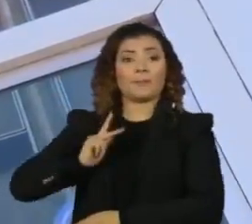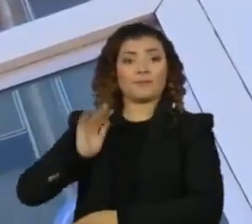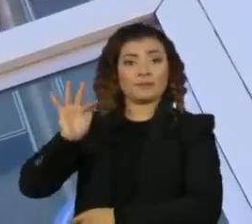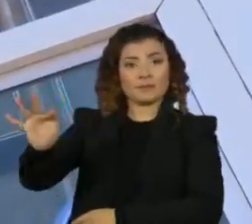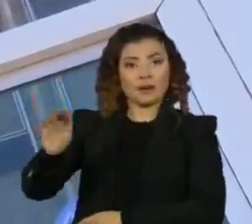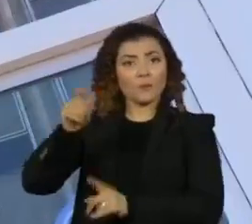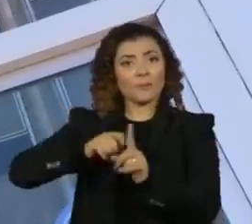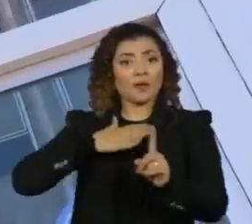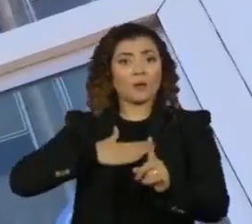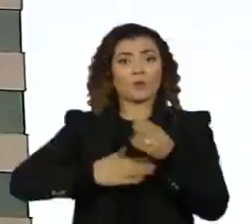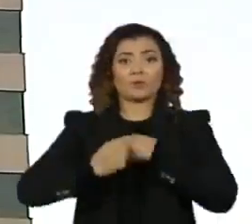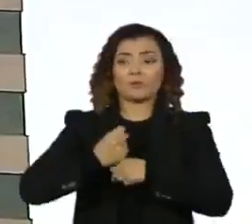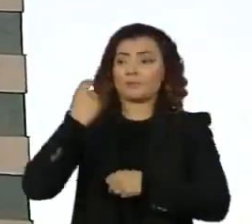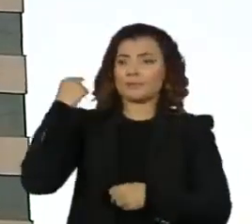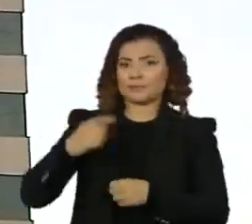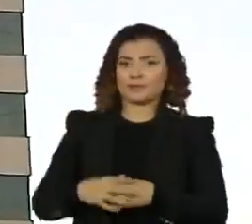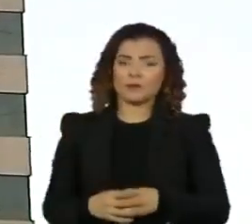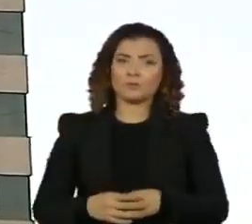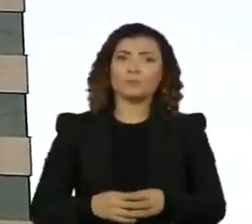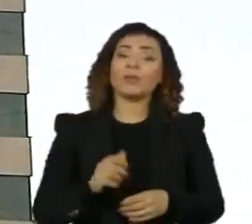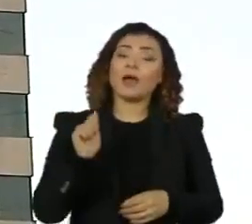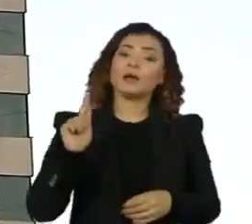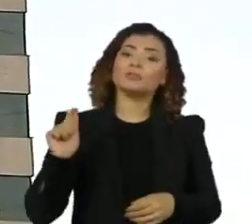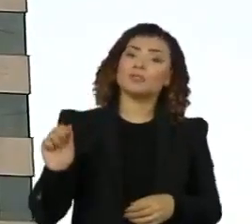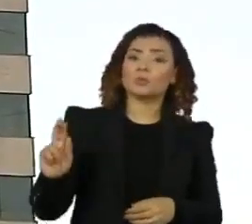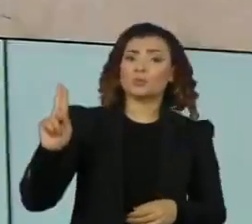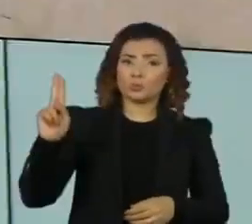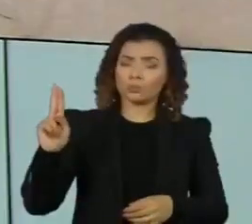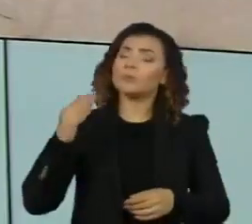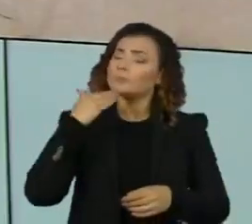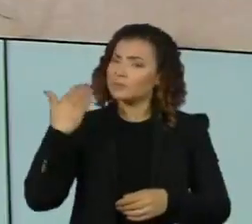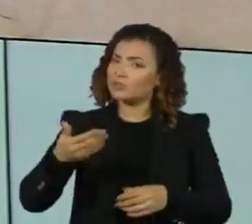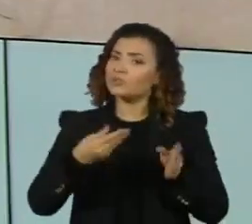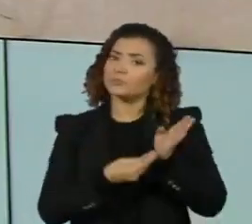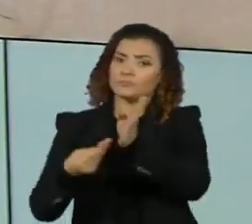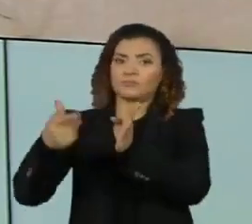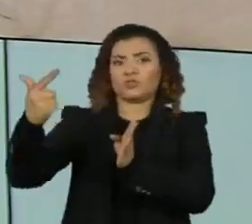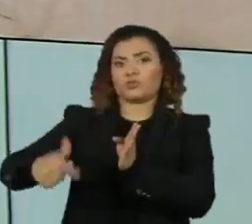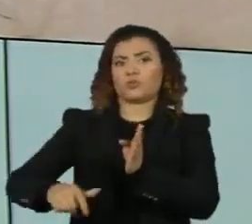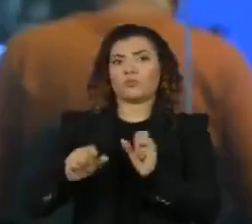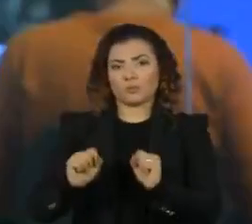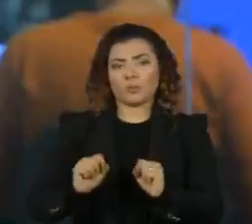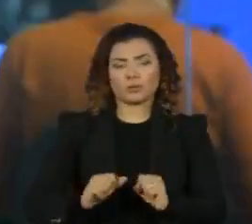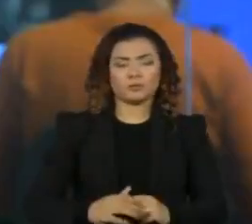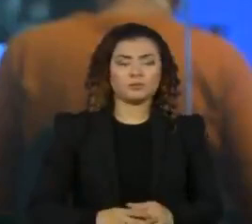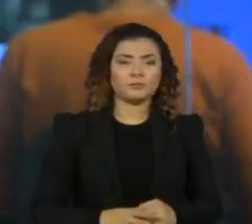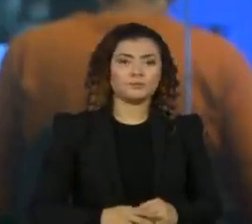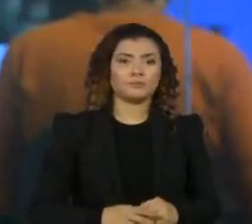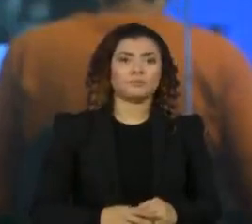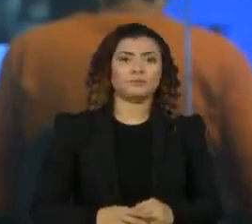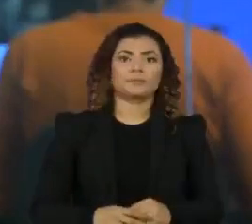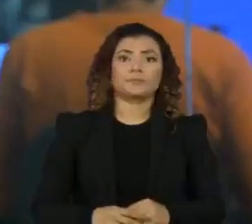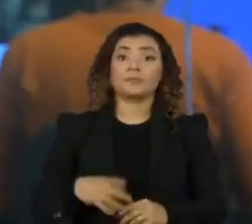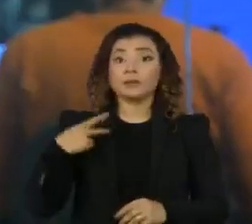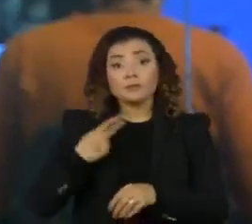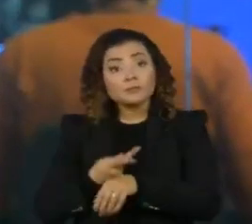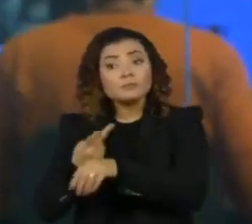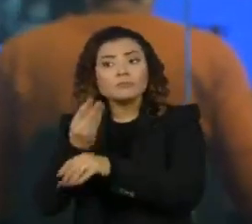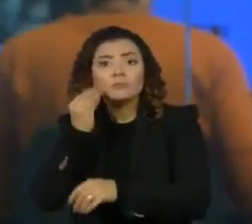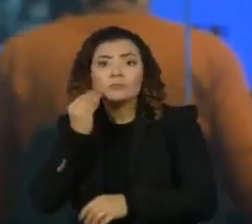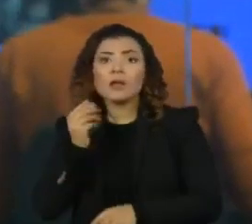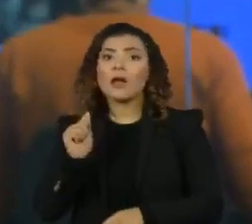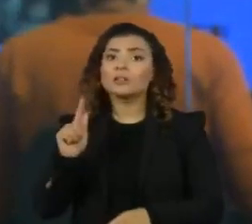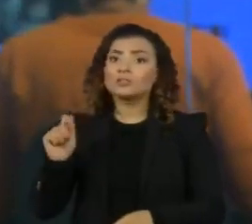Federal em agosto do ano passado. A Advocacia Geral da União ainda pode recorrer da decisão. Nós procuramos a